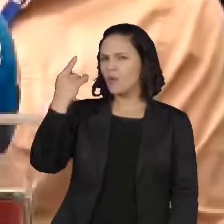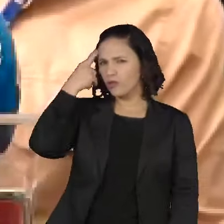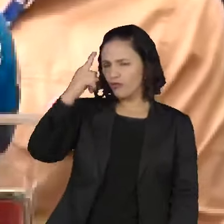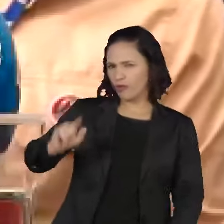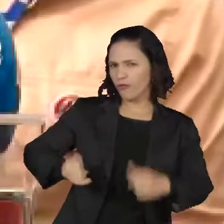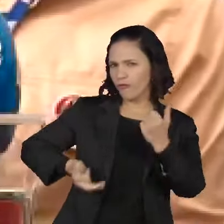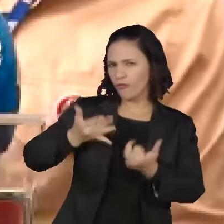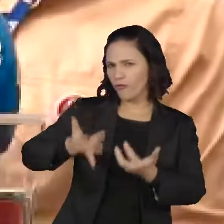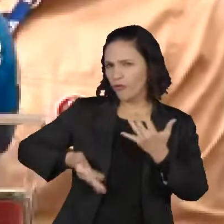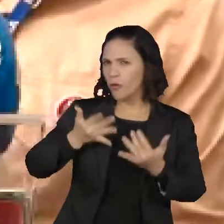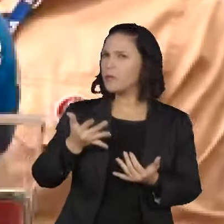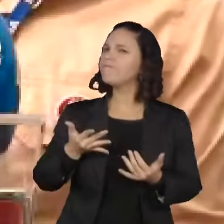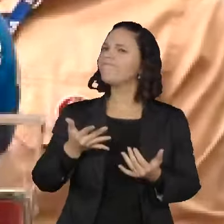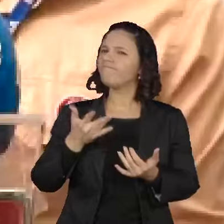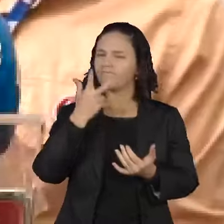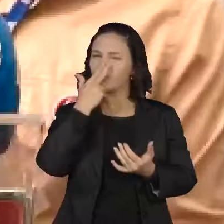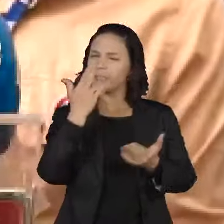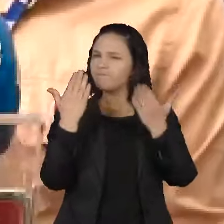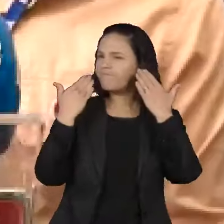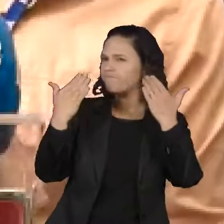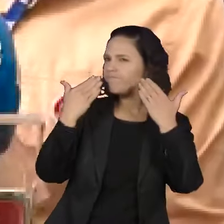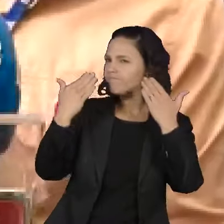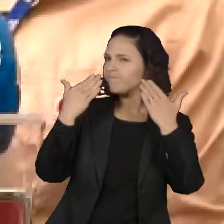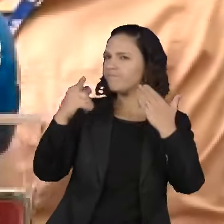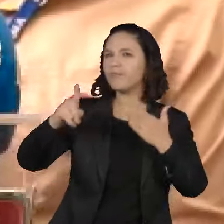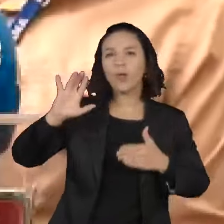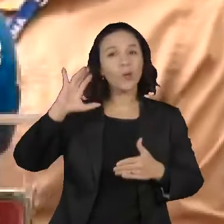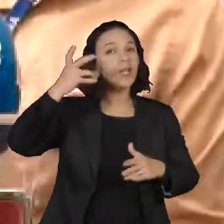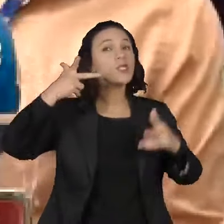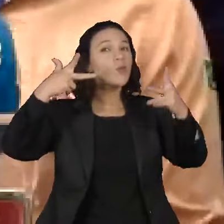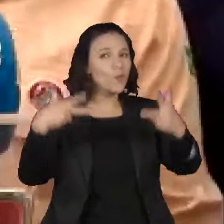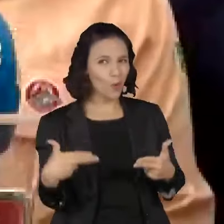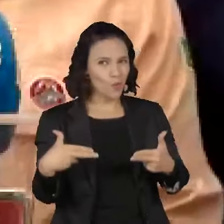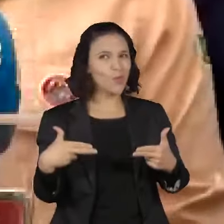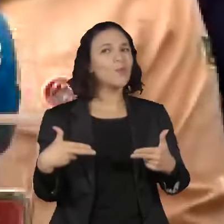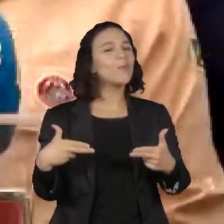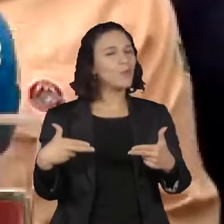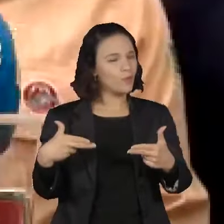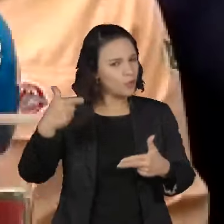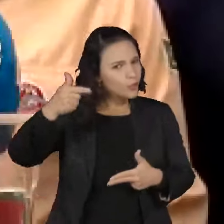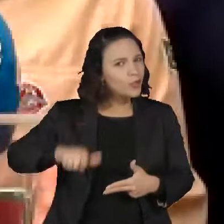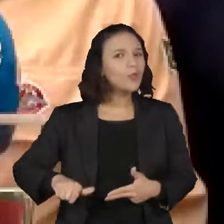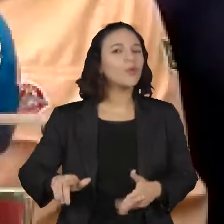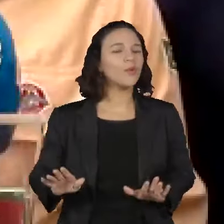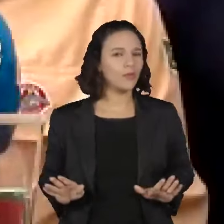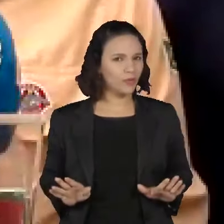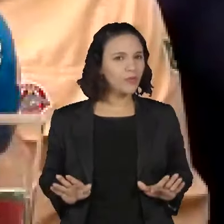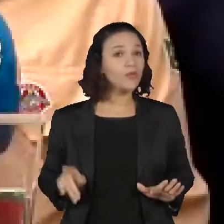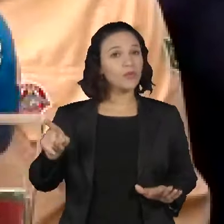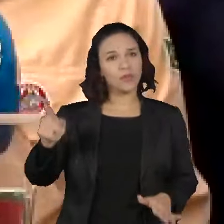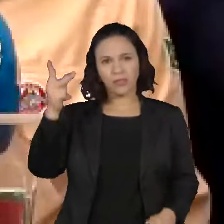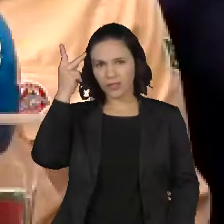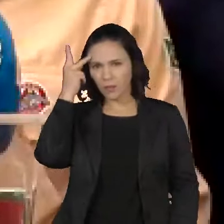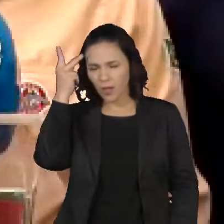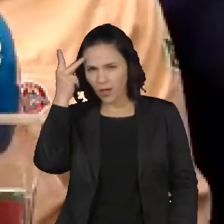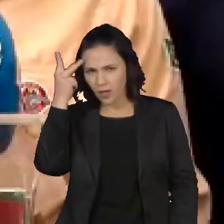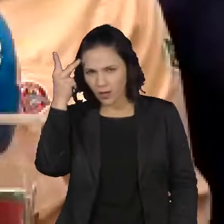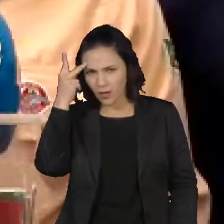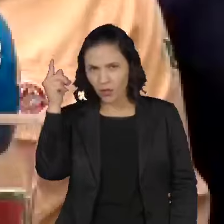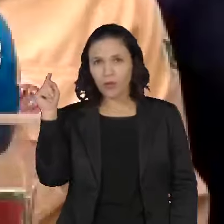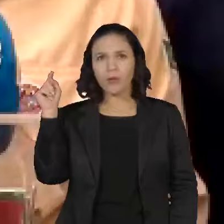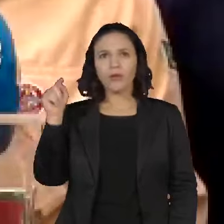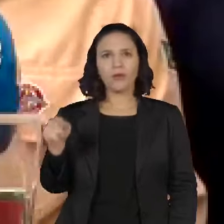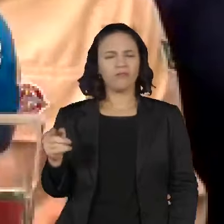fogo, há uma forte suspeita que agora esteja acontecendo de novo. E em São Paulo não é